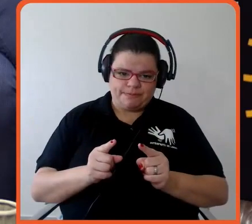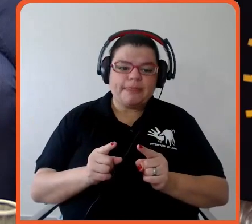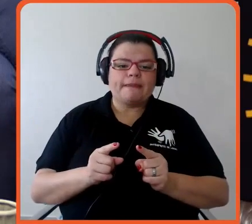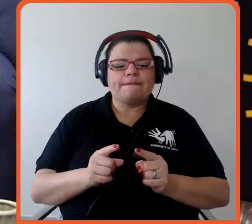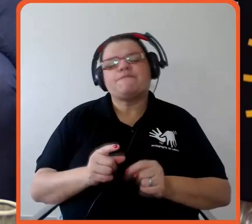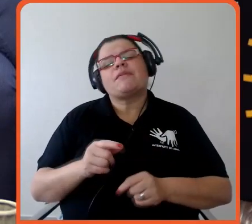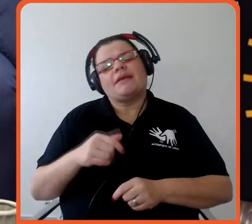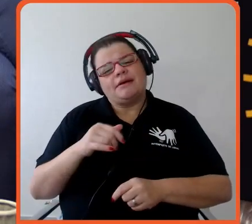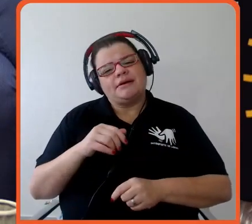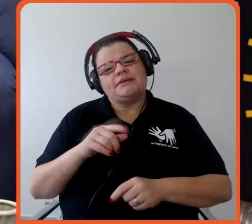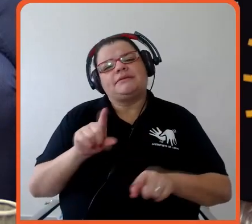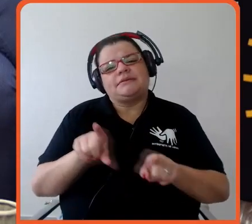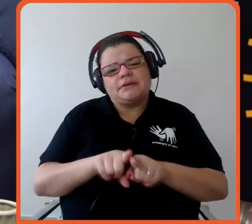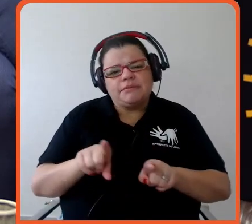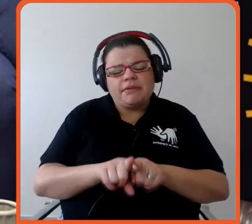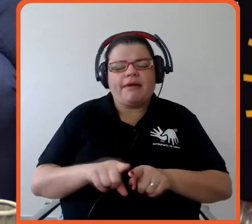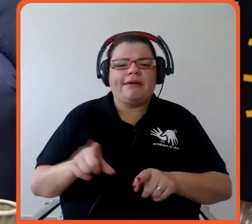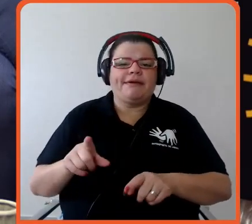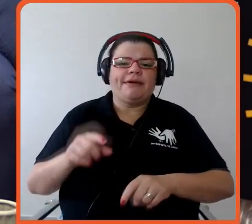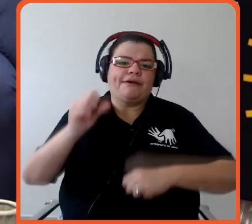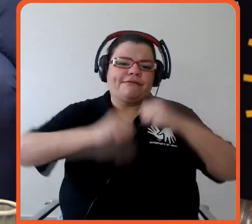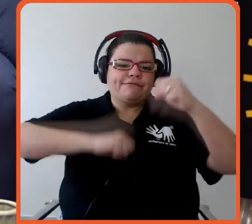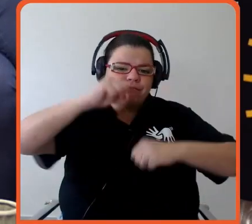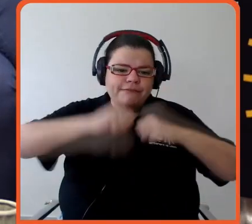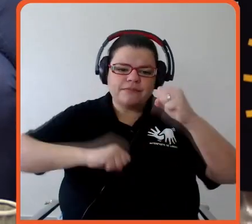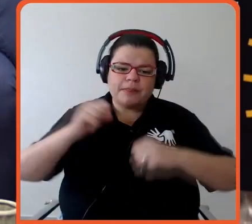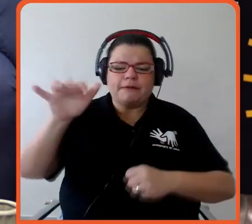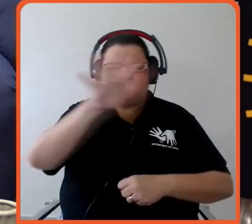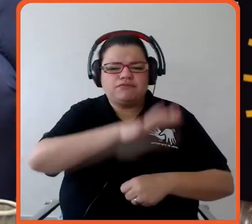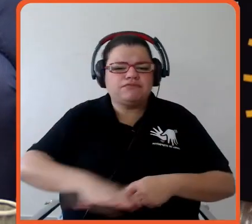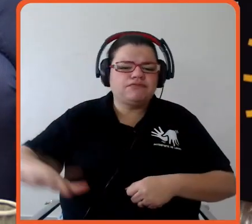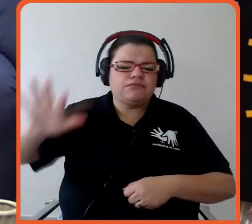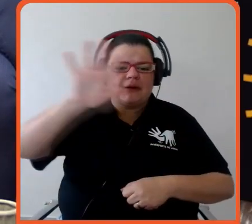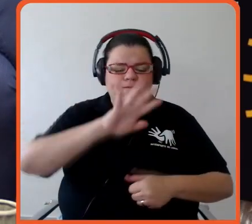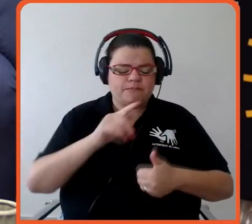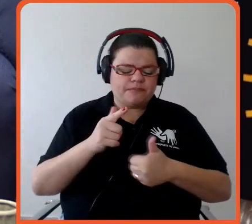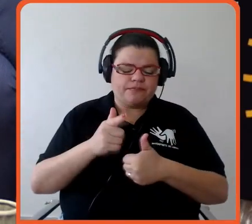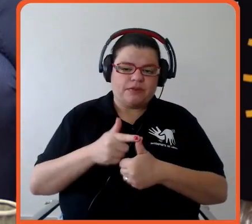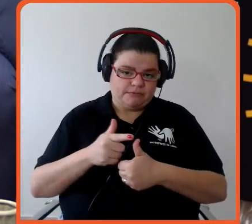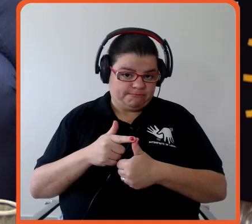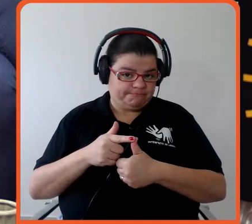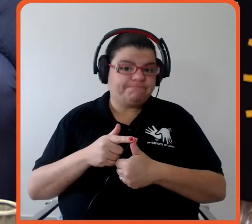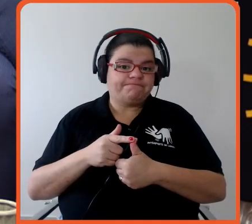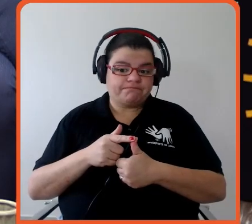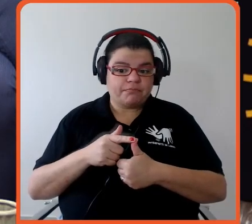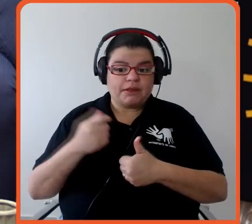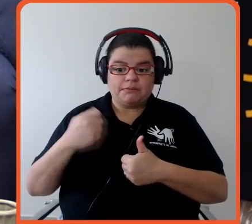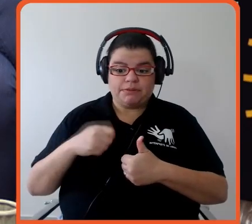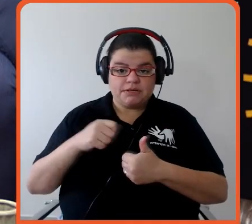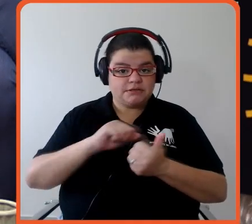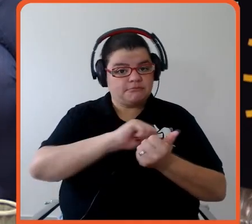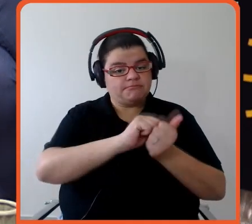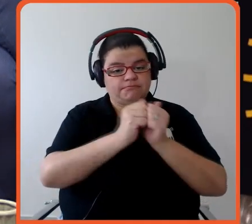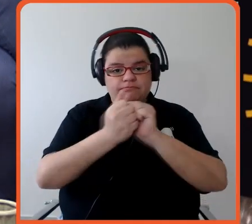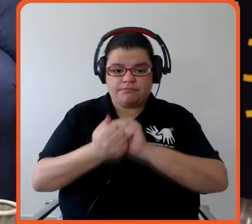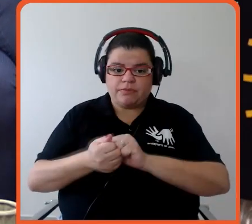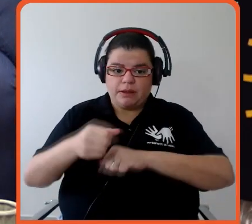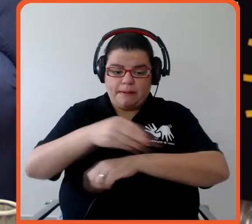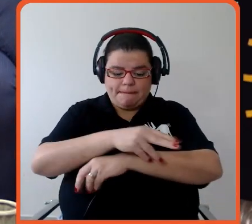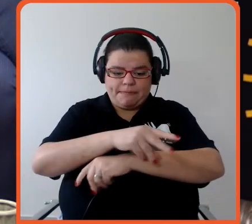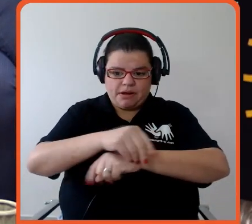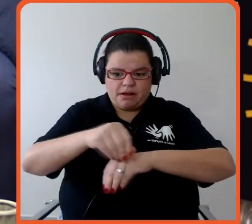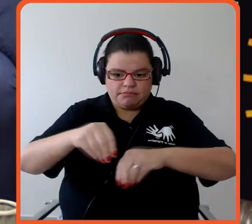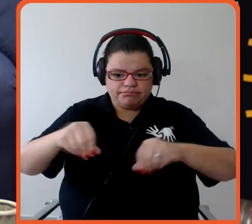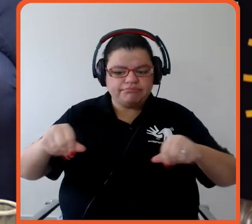vale para a indústria como um todo, né, basicamente está em você fazer adequado manejo de pasto, porque isso daí tem um grau de